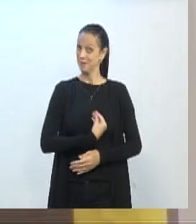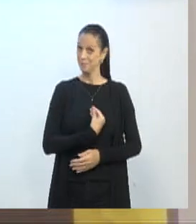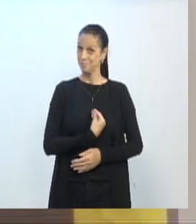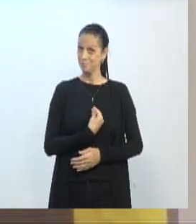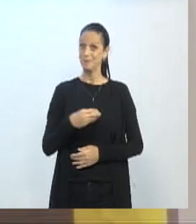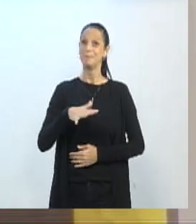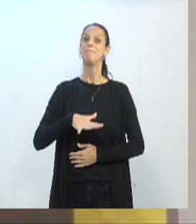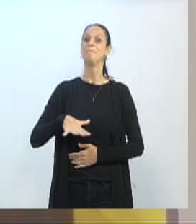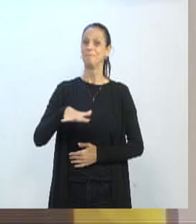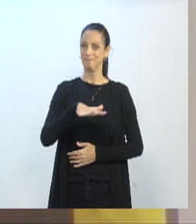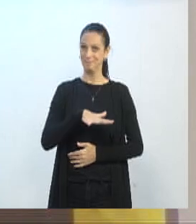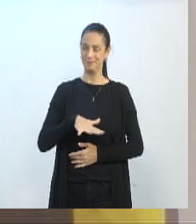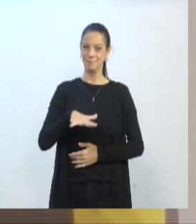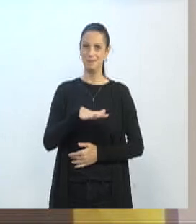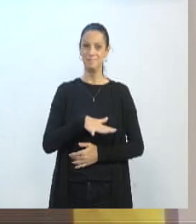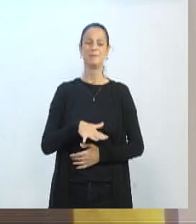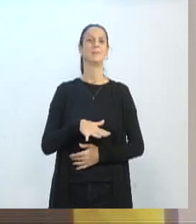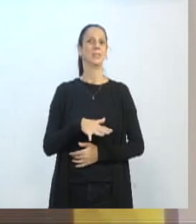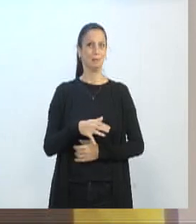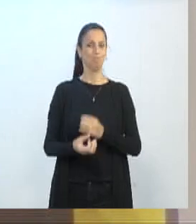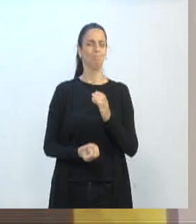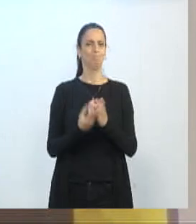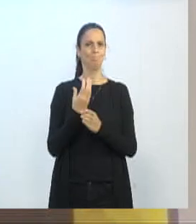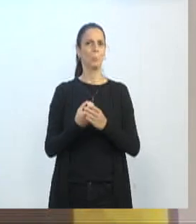região extremamente produtiva.